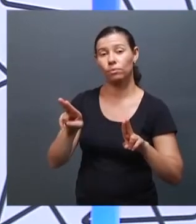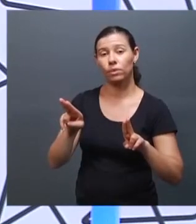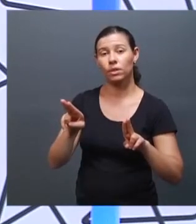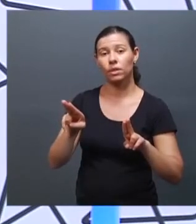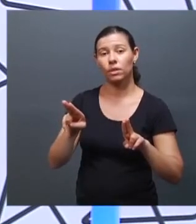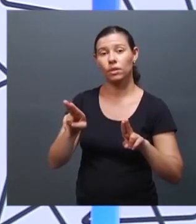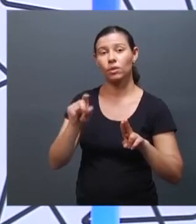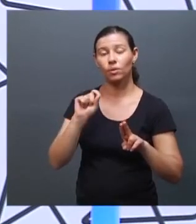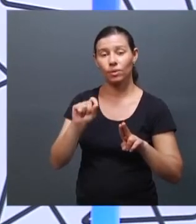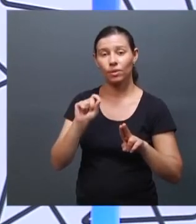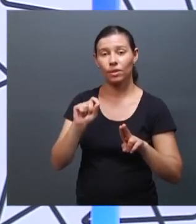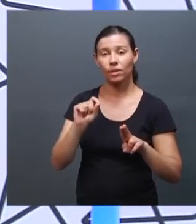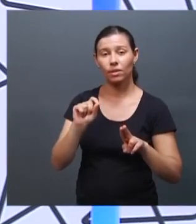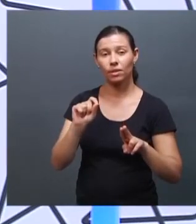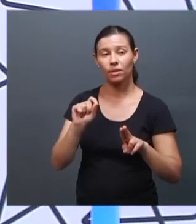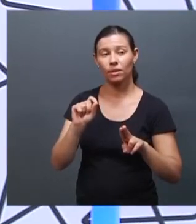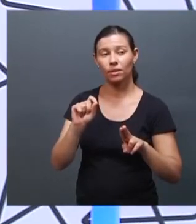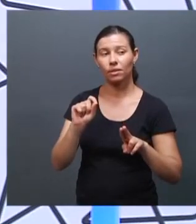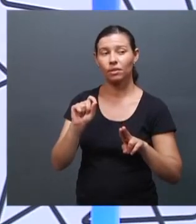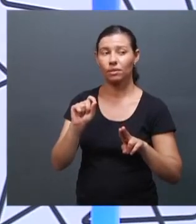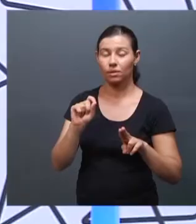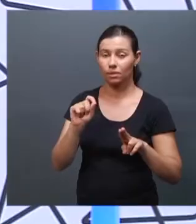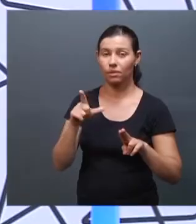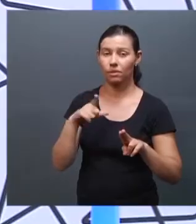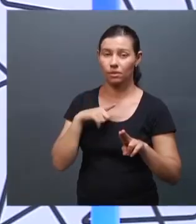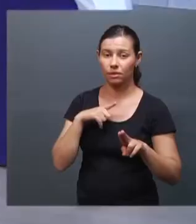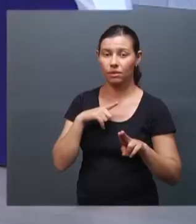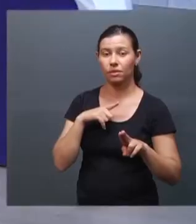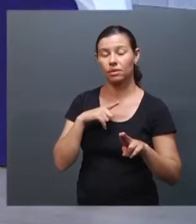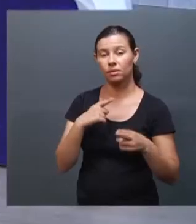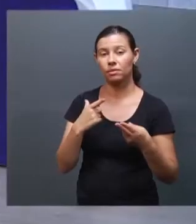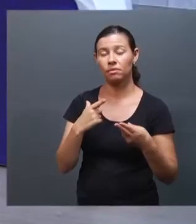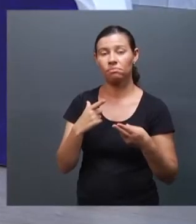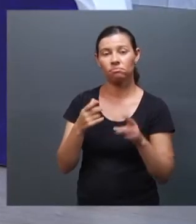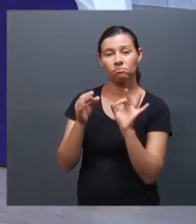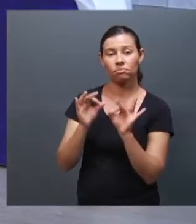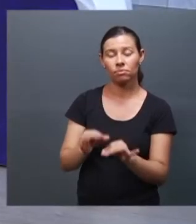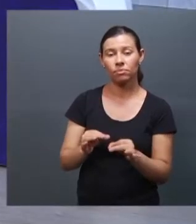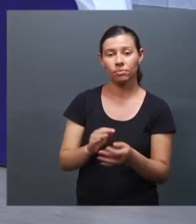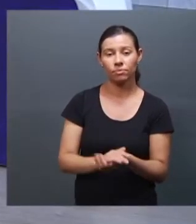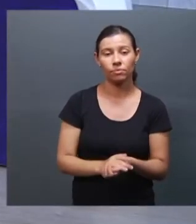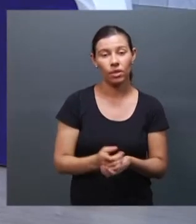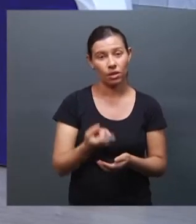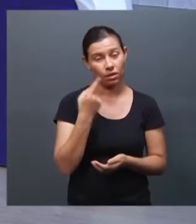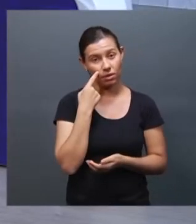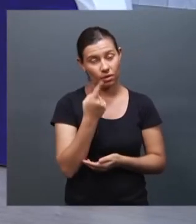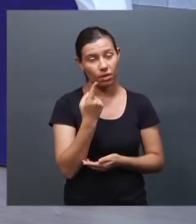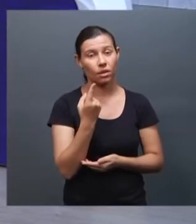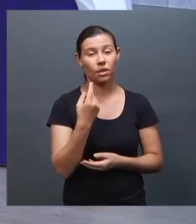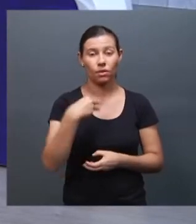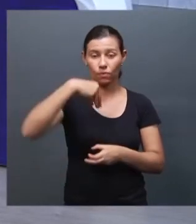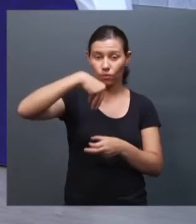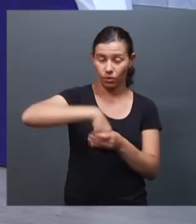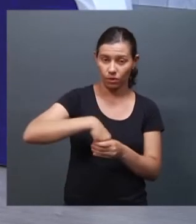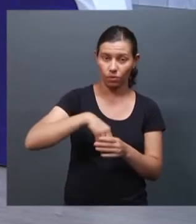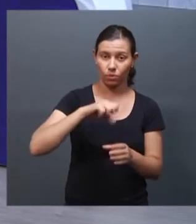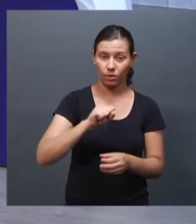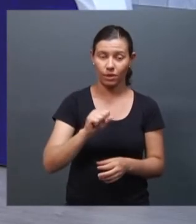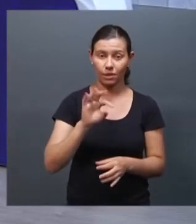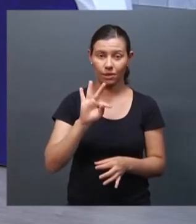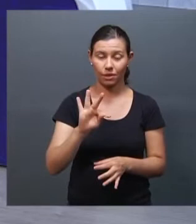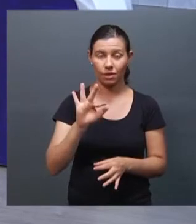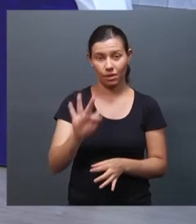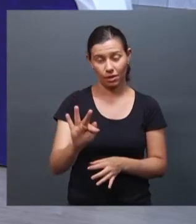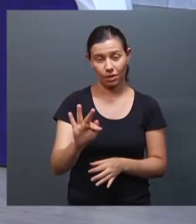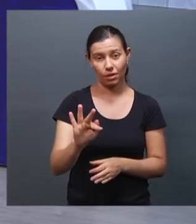coerente com a questão da diversidade bom então a gente segue acompanhando a votação infelizmente o nosso